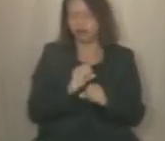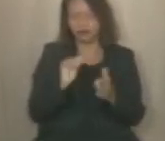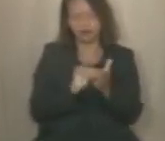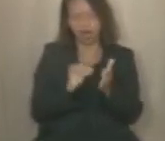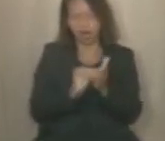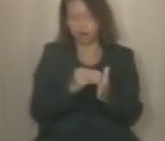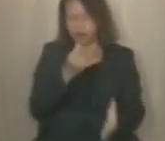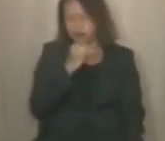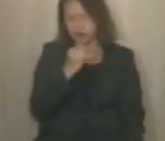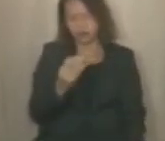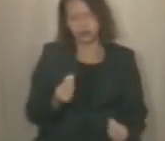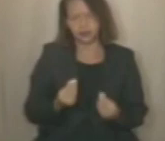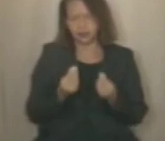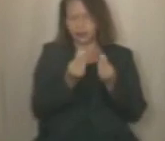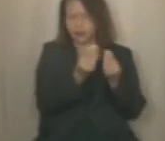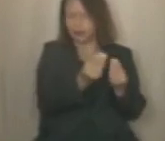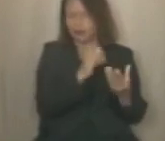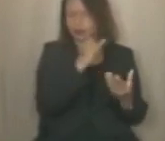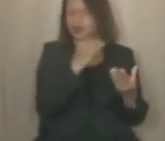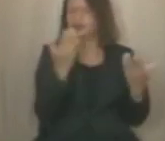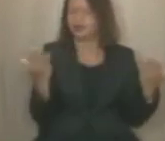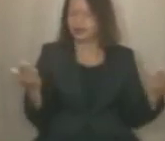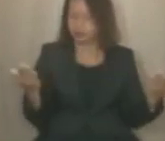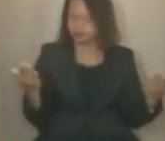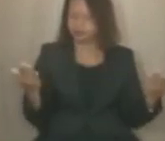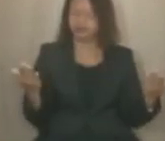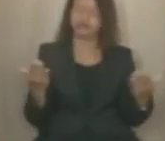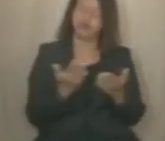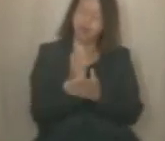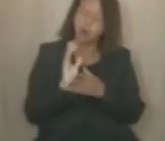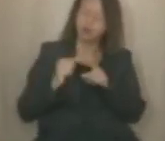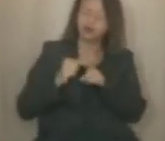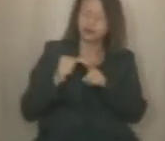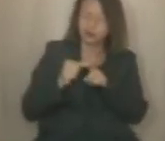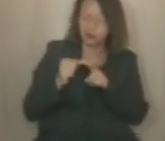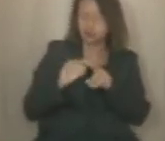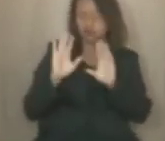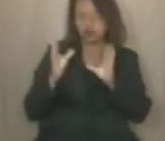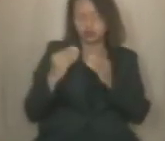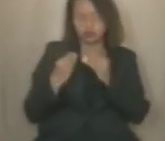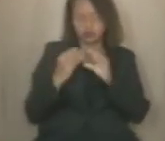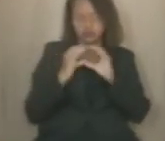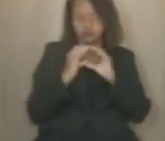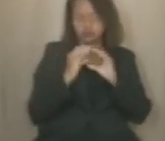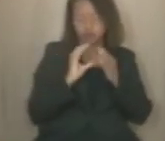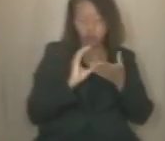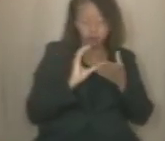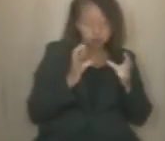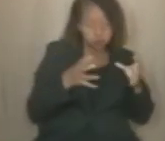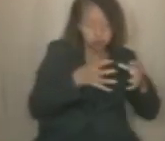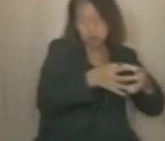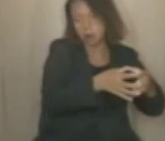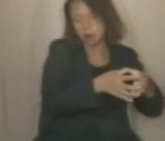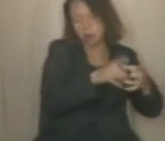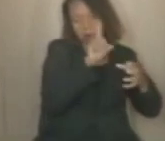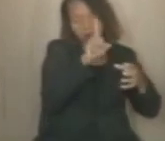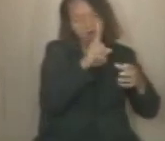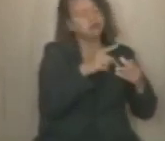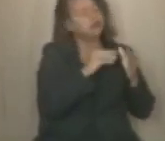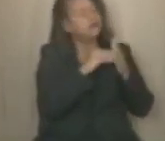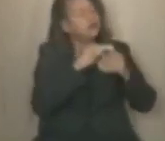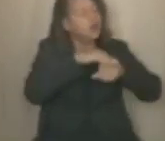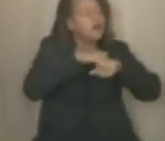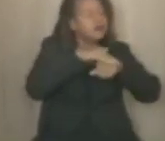falta de energia, do fornecimento de energia. Então, algumas comunidades já estão recebendo o Grupo No Energia, já estão fazendo as